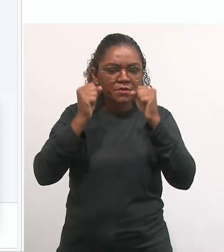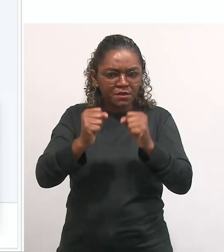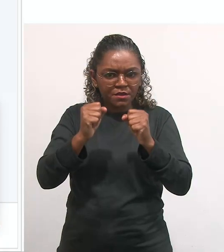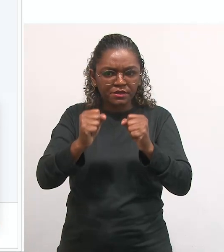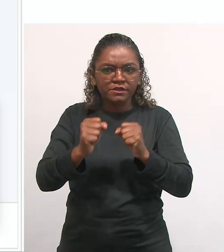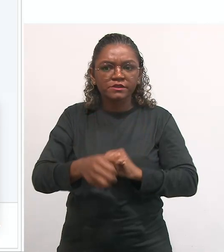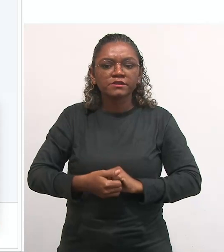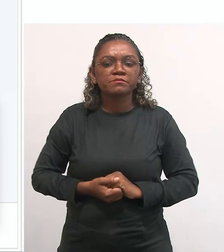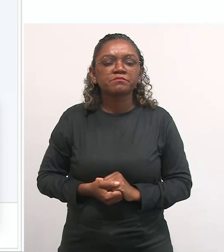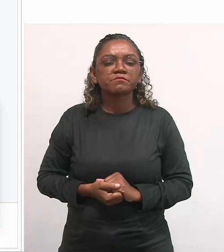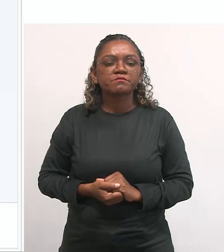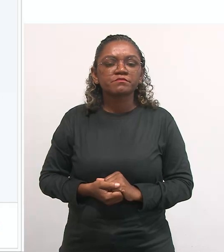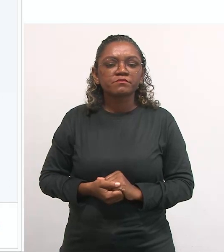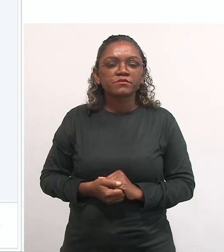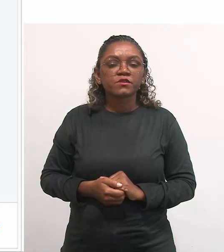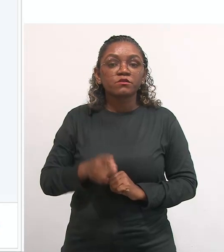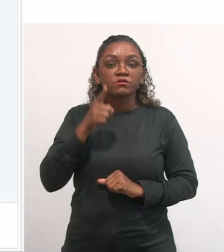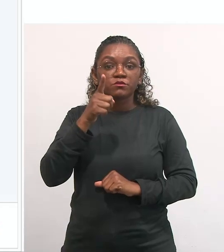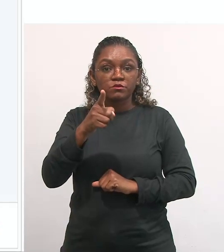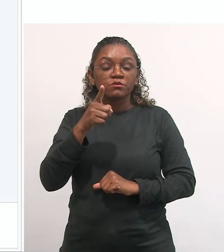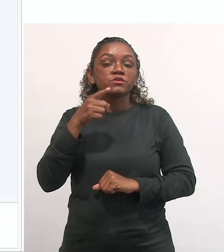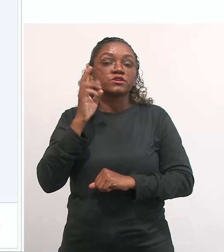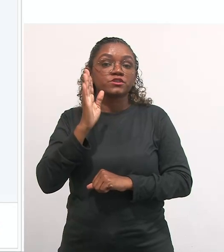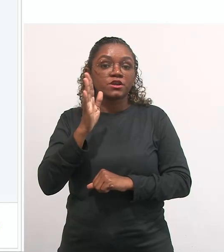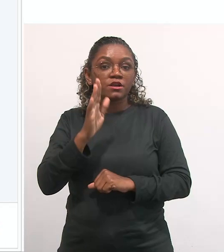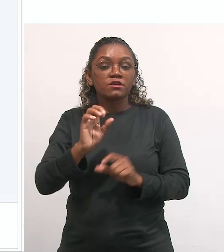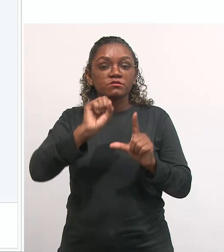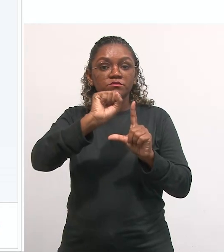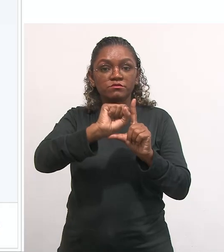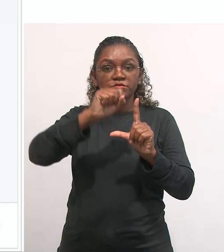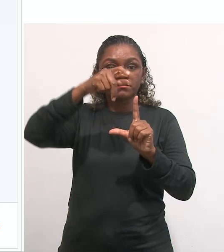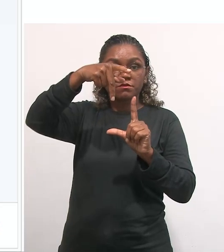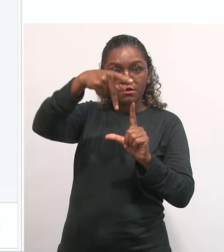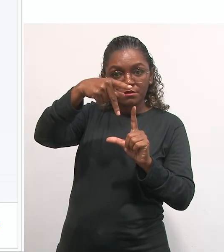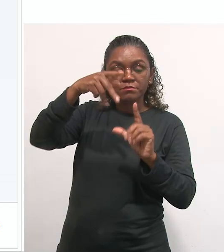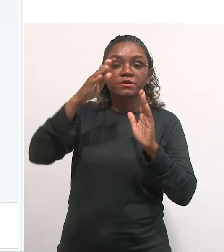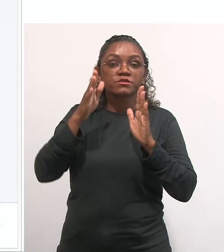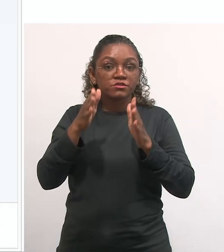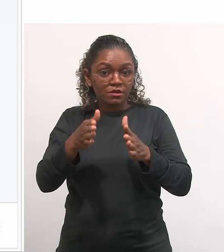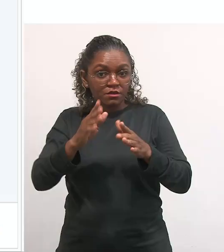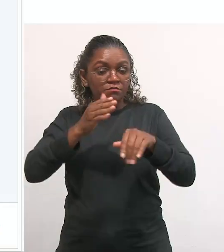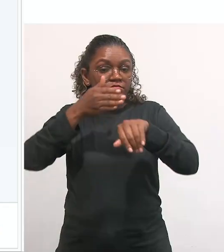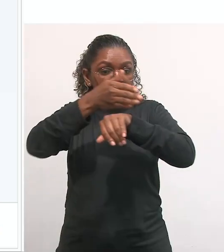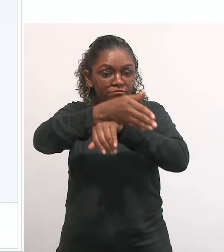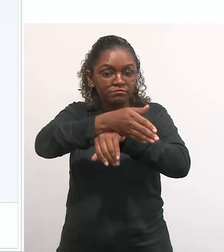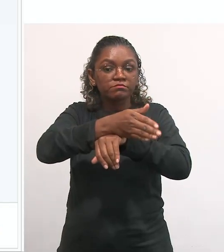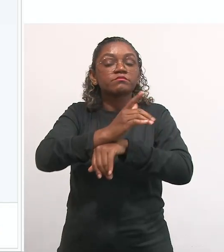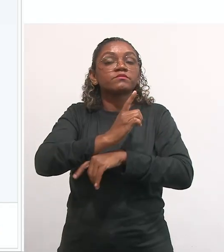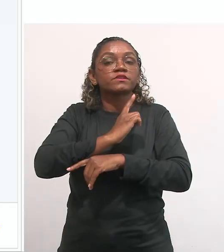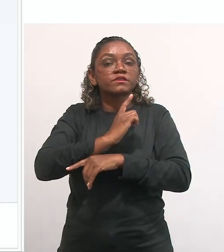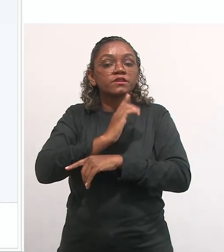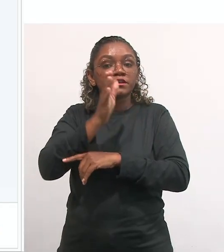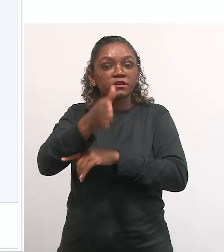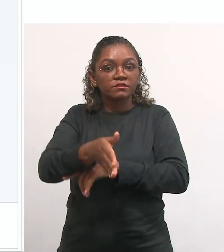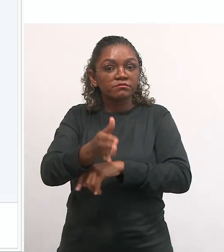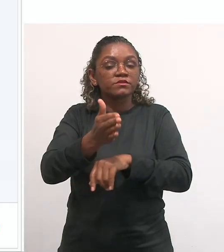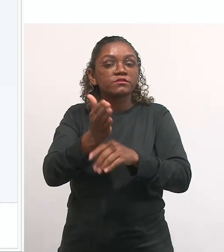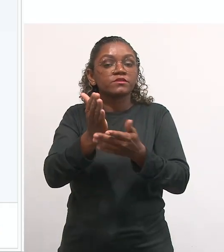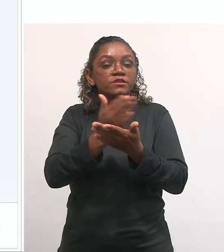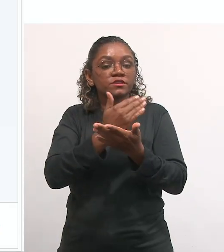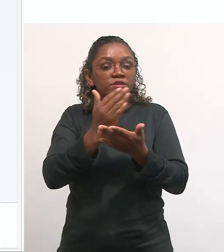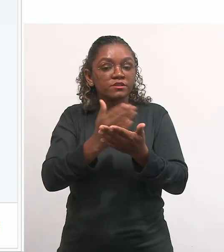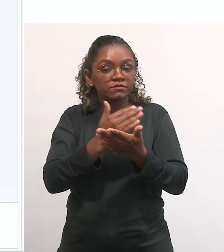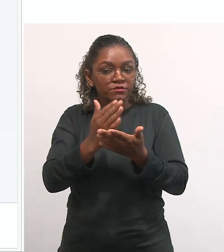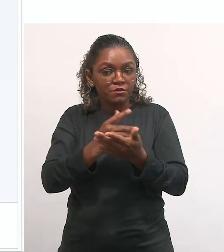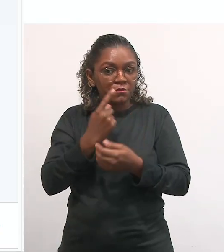fazendo o seu login no swap, aqui a gente tem o acesso direto no